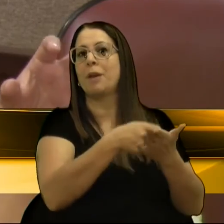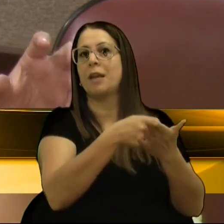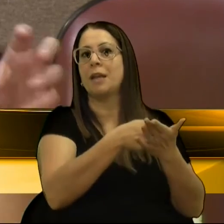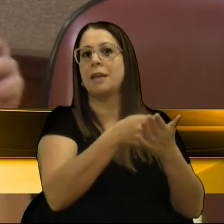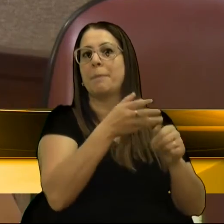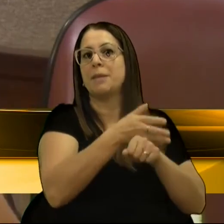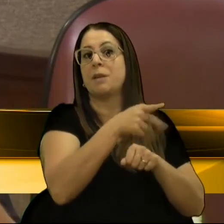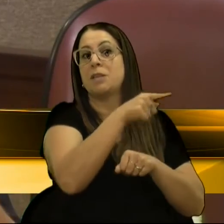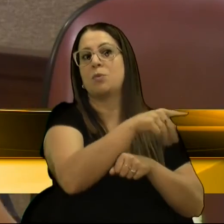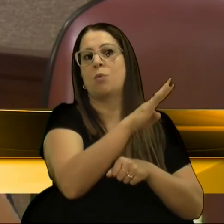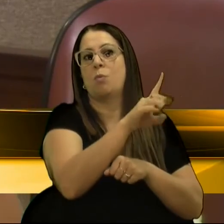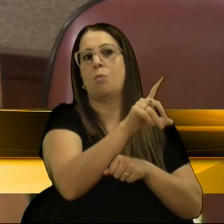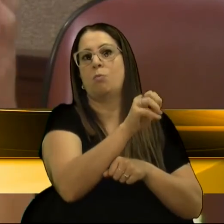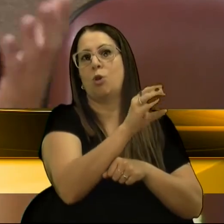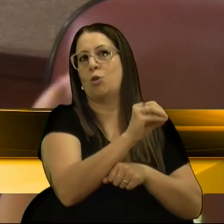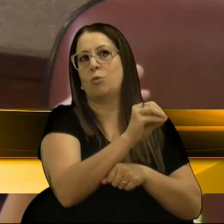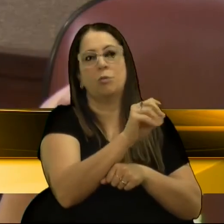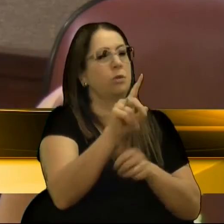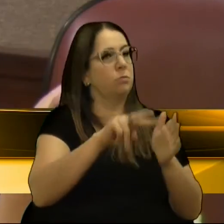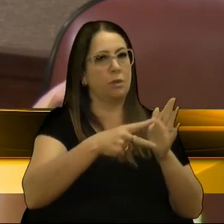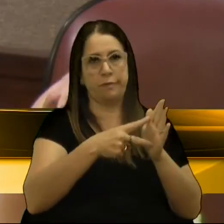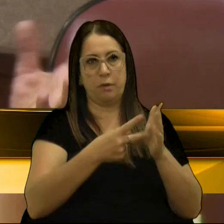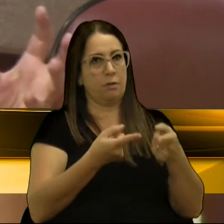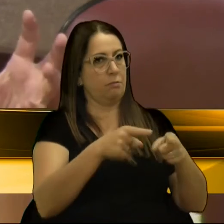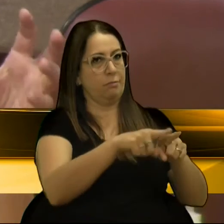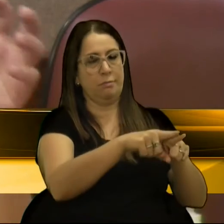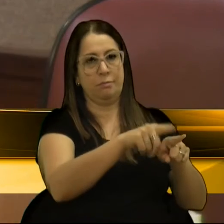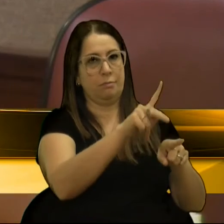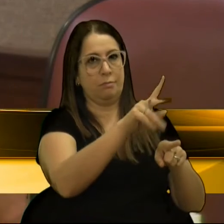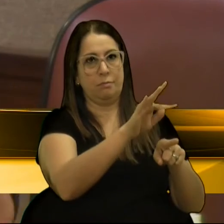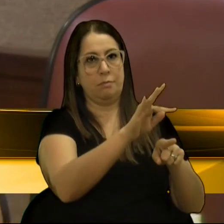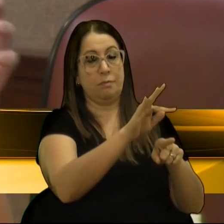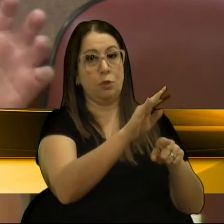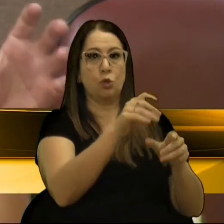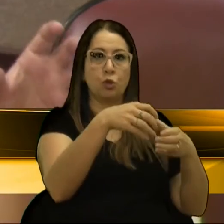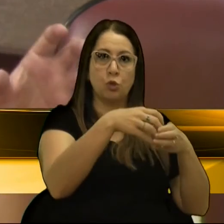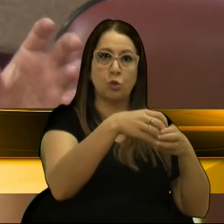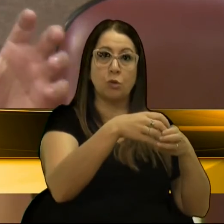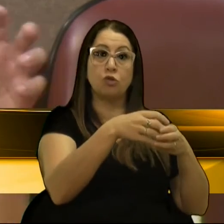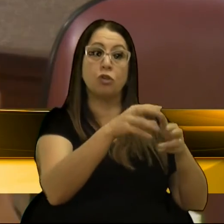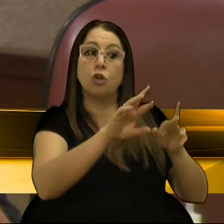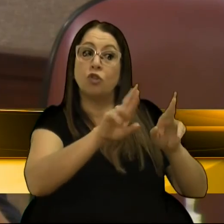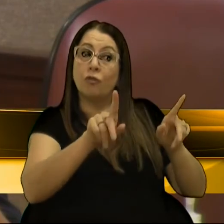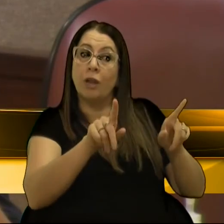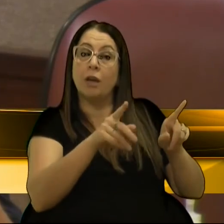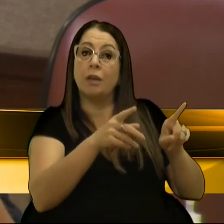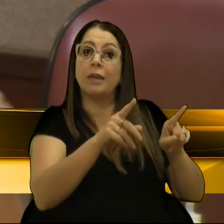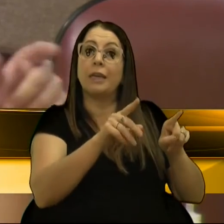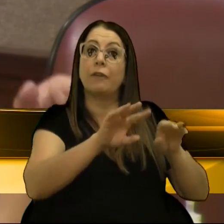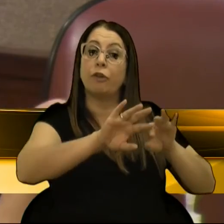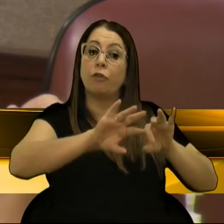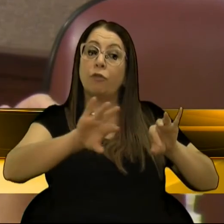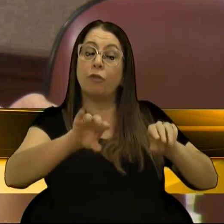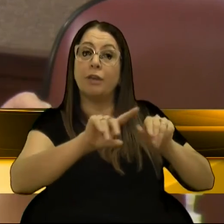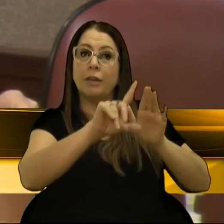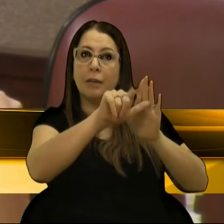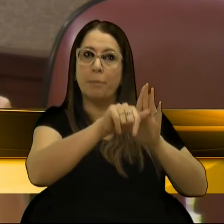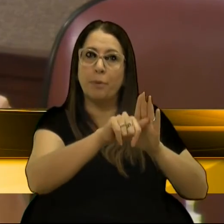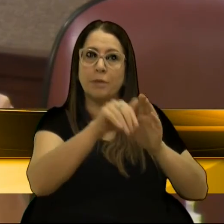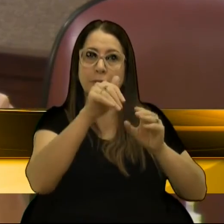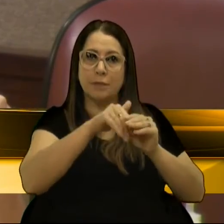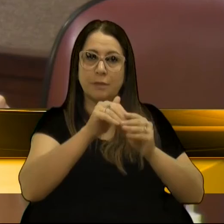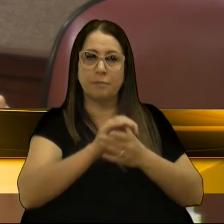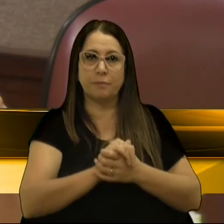participar de um bloco. Mas não quer dizer que ele se aliou ao PT. Apenas foi um bloco de oposição que foi desfeito logo após a eleição.